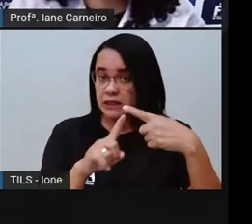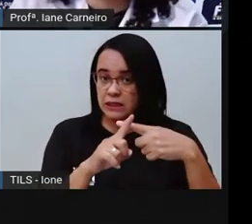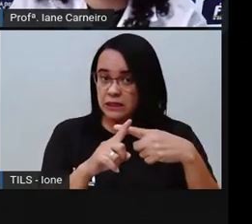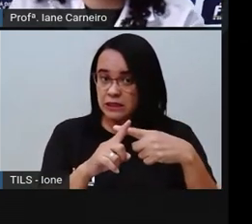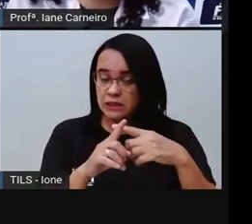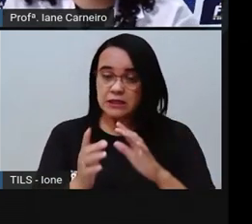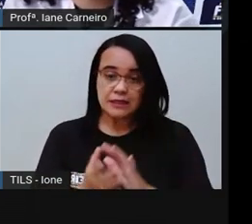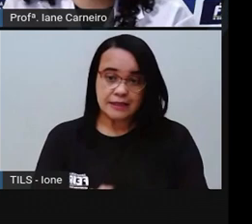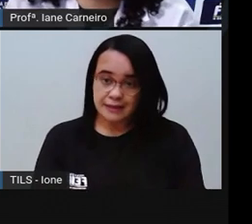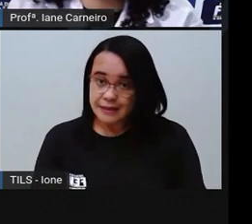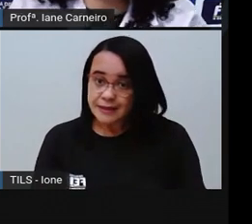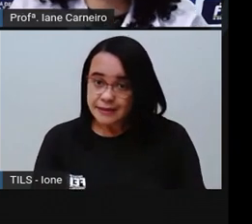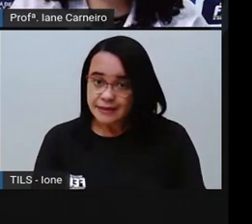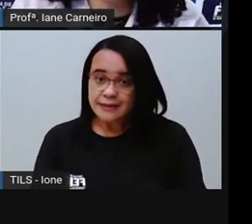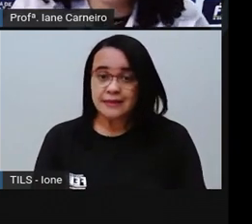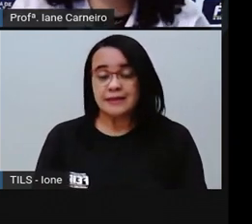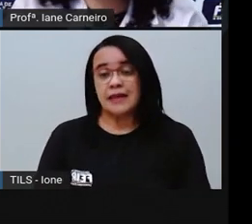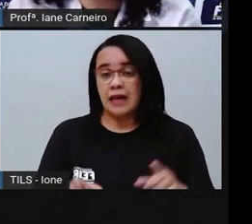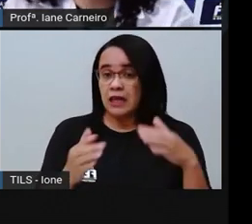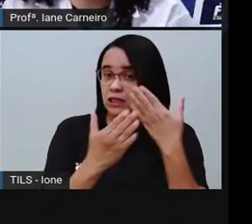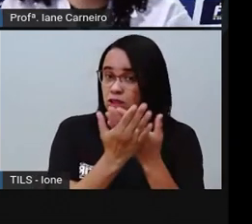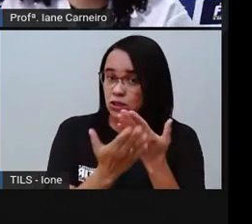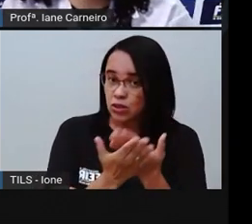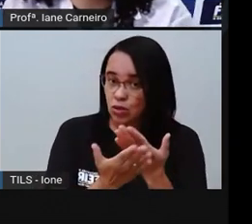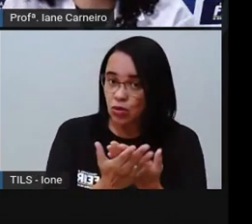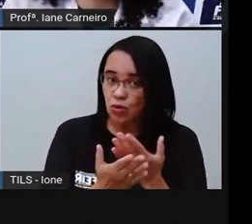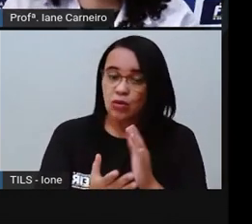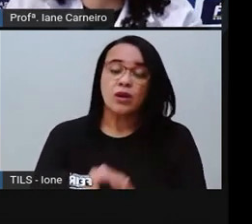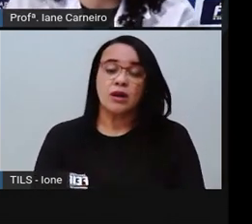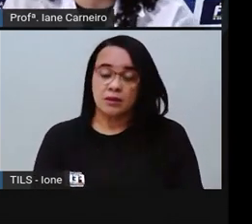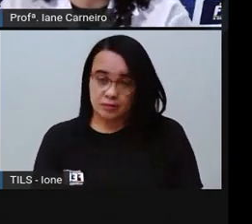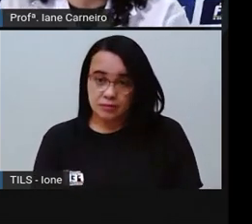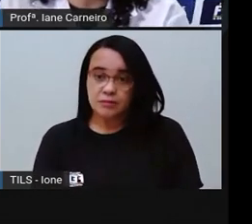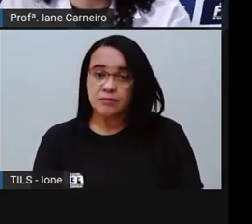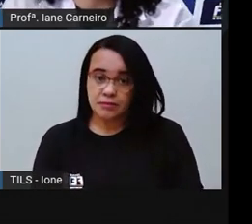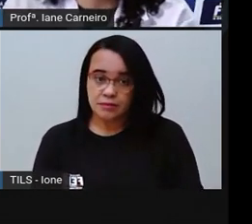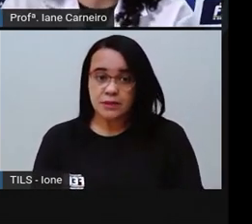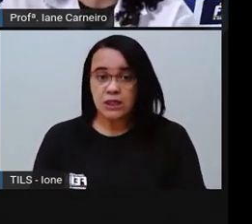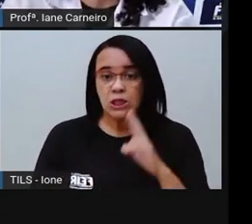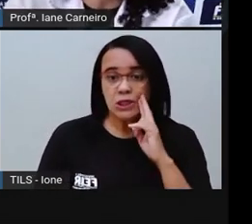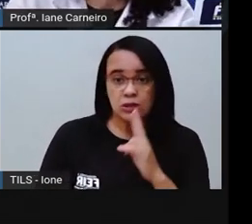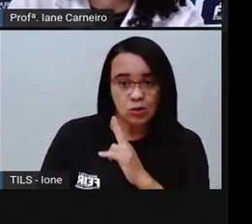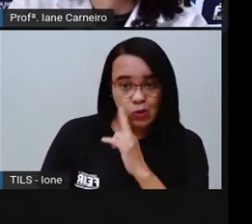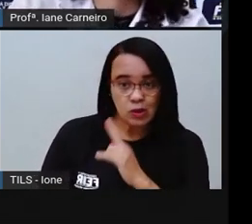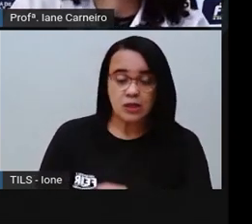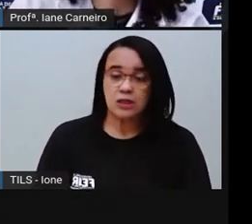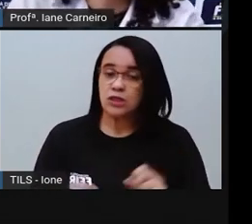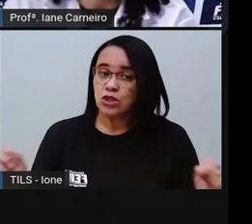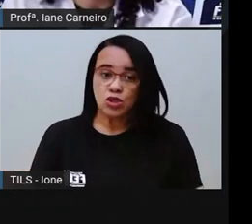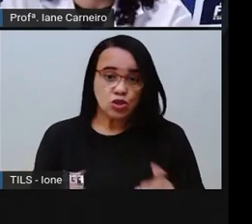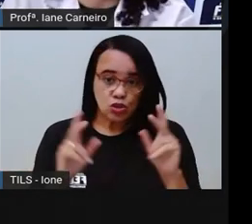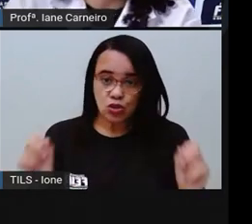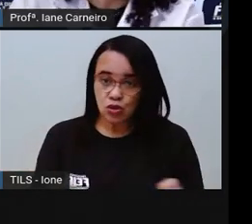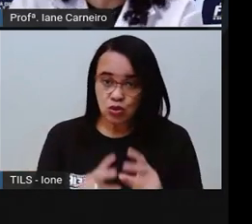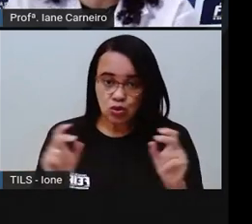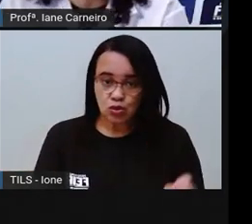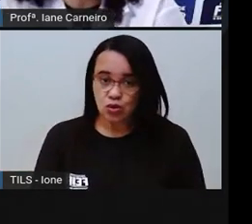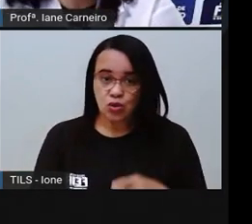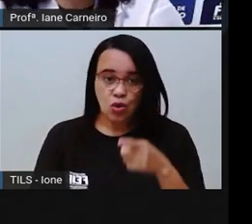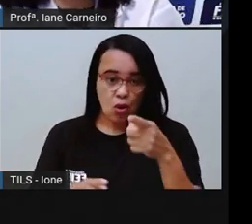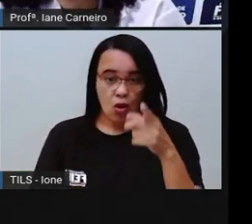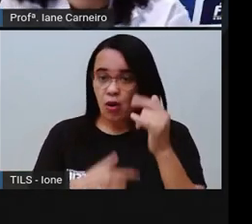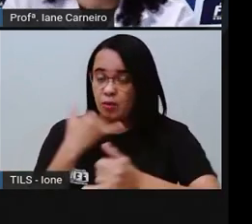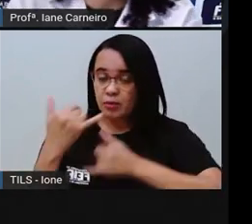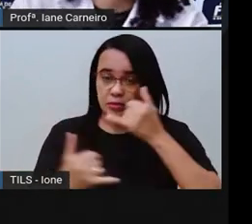parque. Eu não posso me comportar na escola da mesma forma que eu me comporto no restaurante, no parque ou no shopping, né? Então, a gente precisa